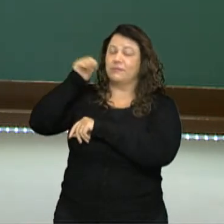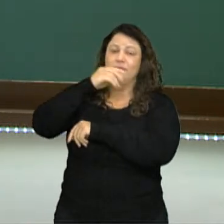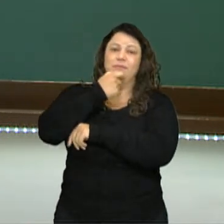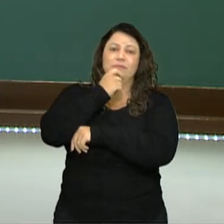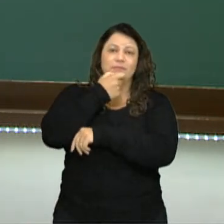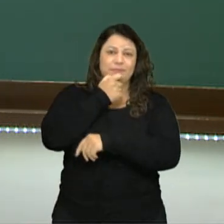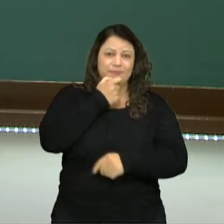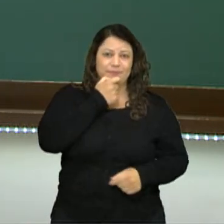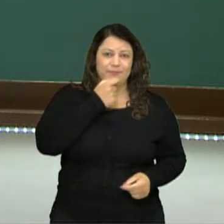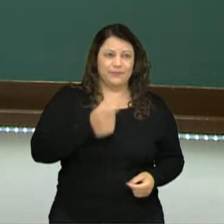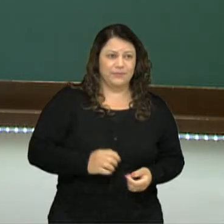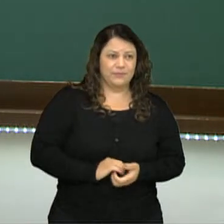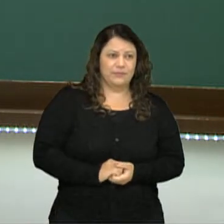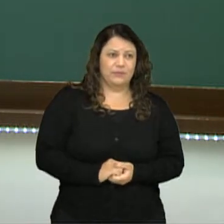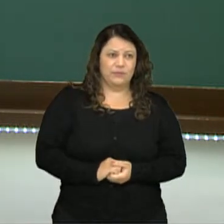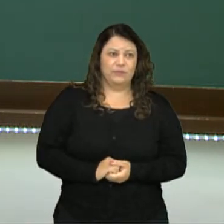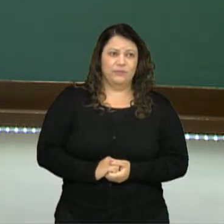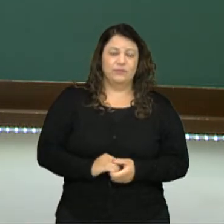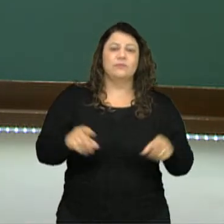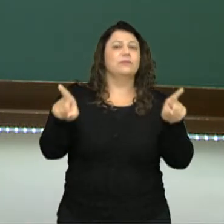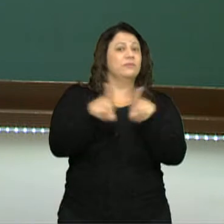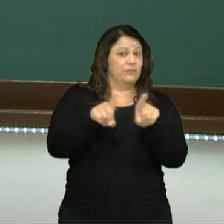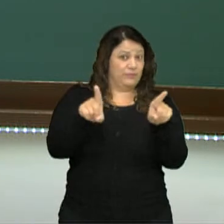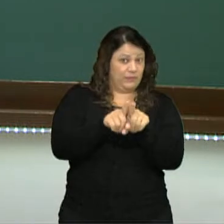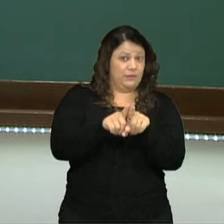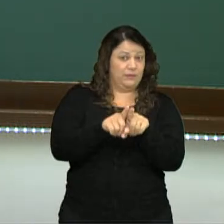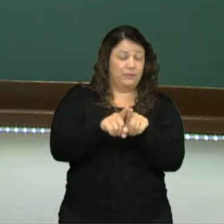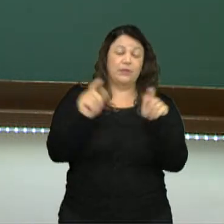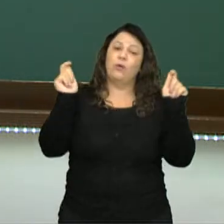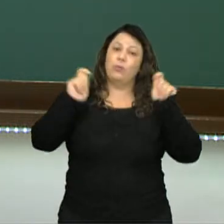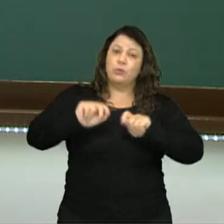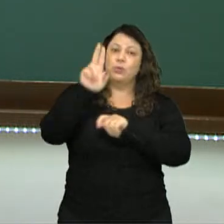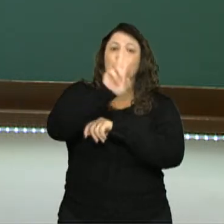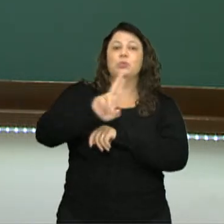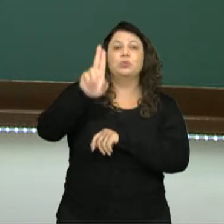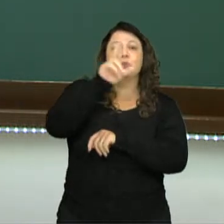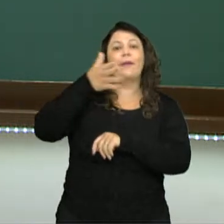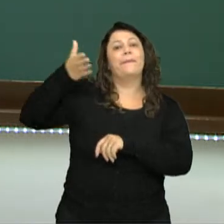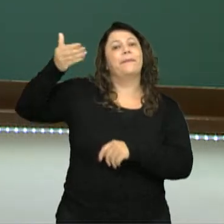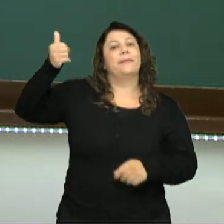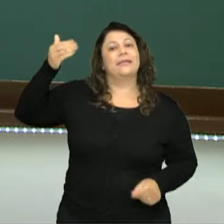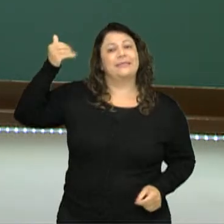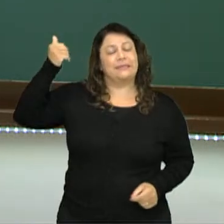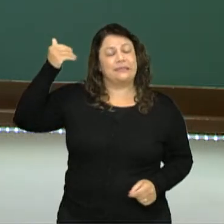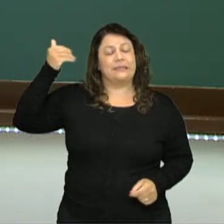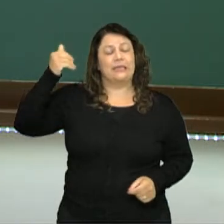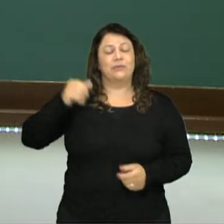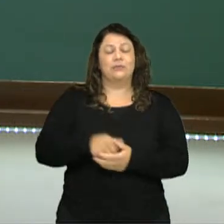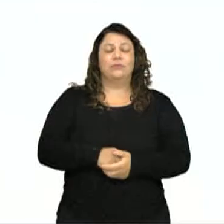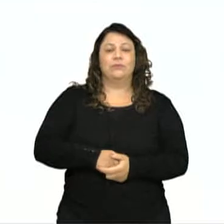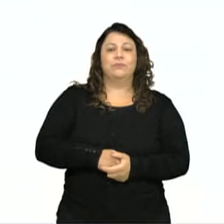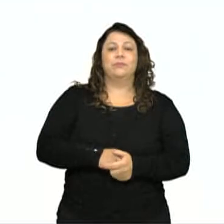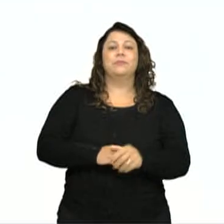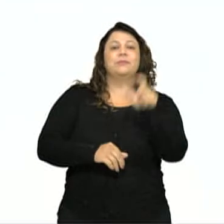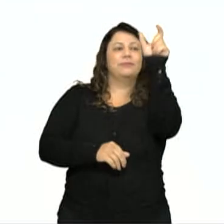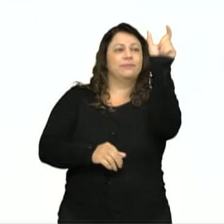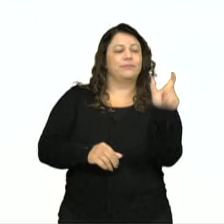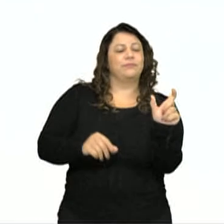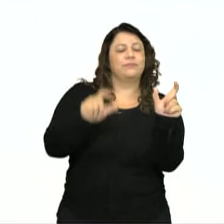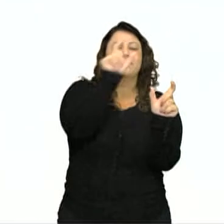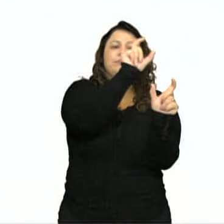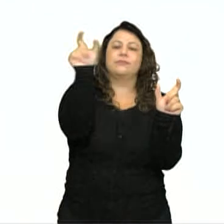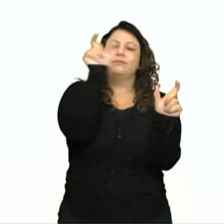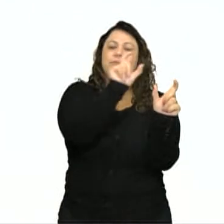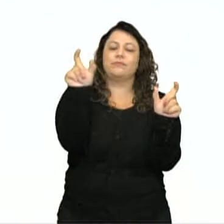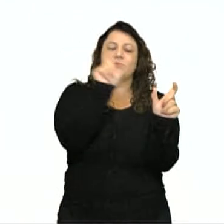E também podemos utilizar os passados para fazer acrósticos, que são substantivos